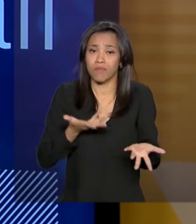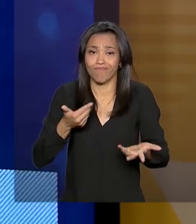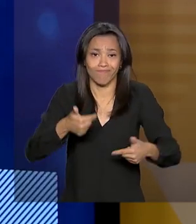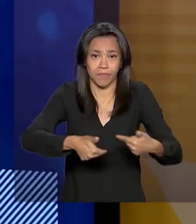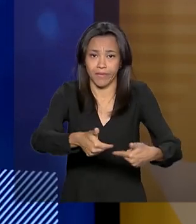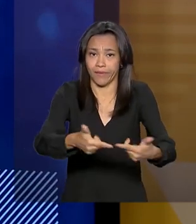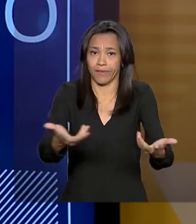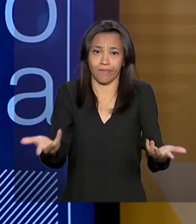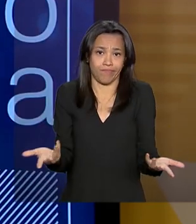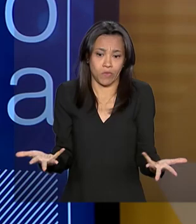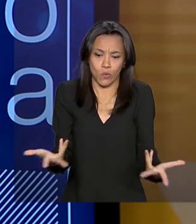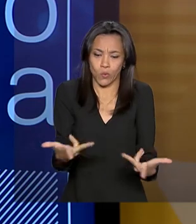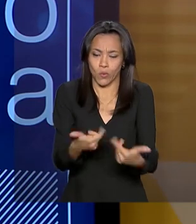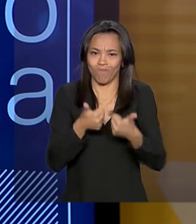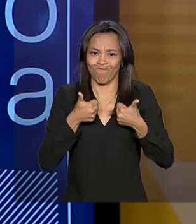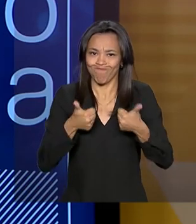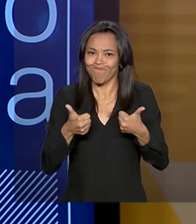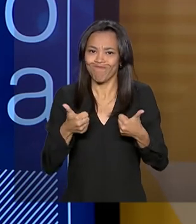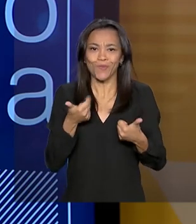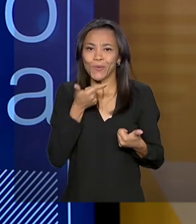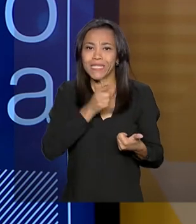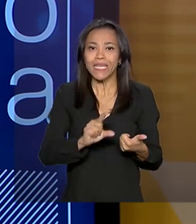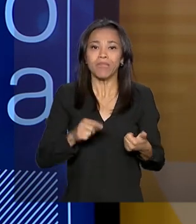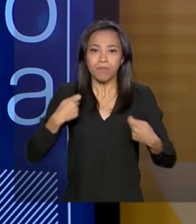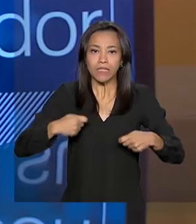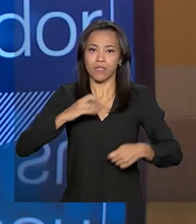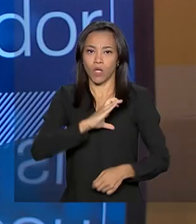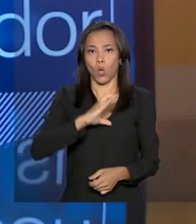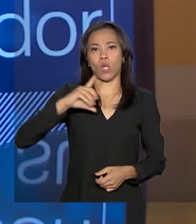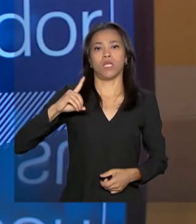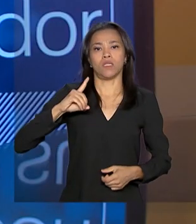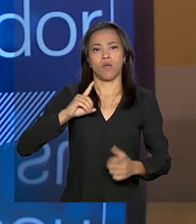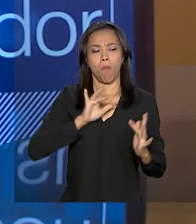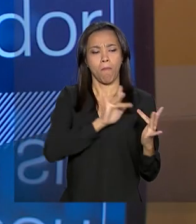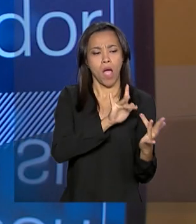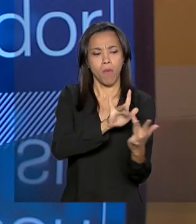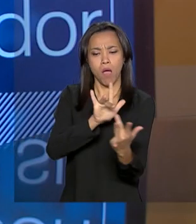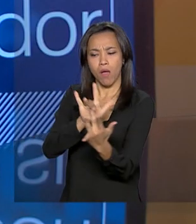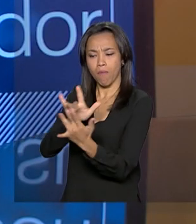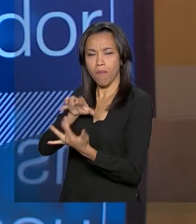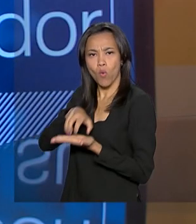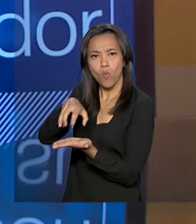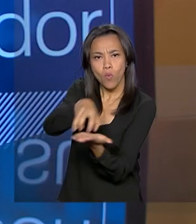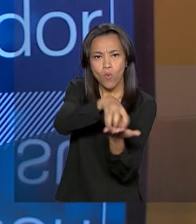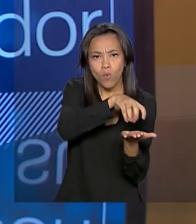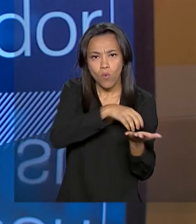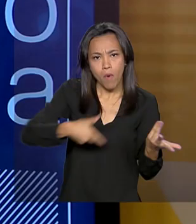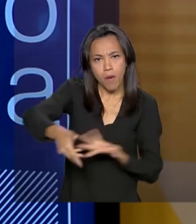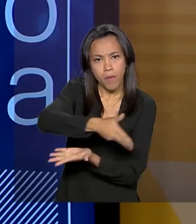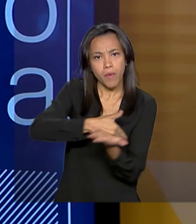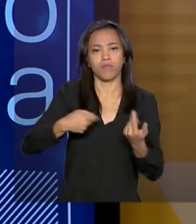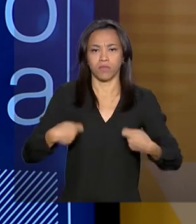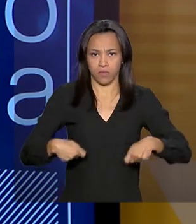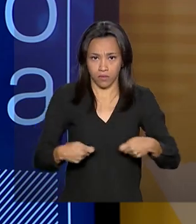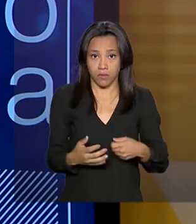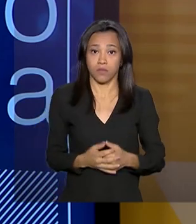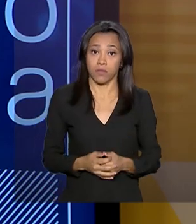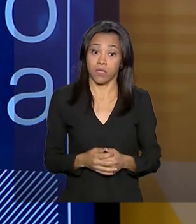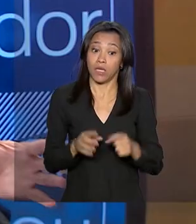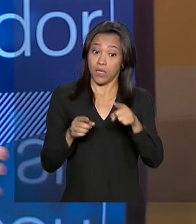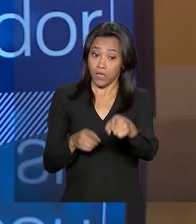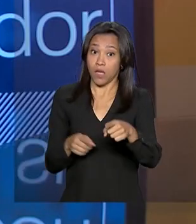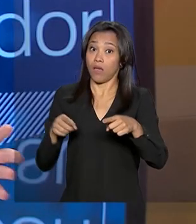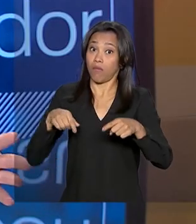com tanta eficiência quanto quem está na atividade ilícita. Então, há inúmeras atuações... uma área